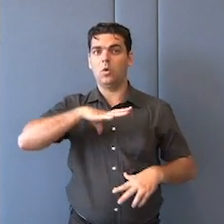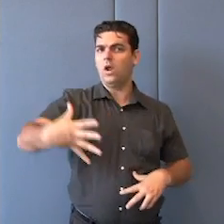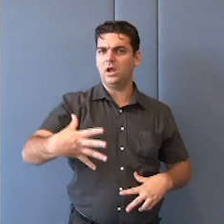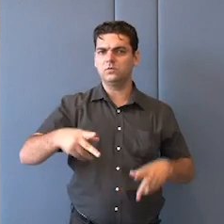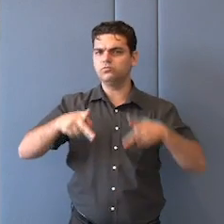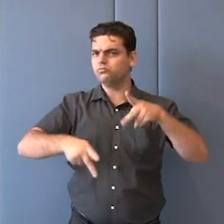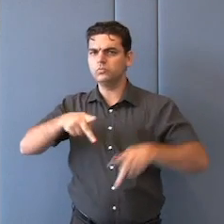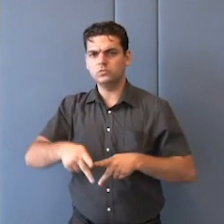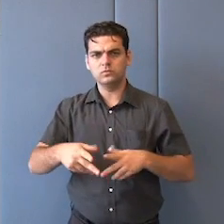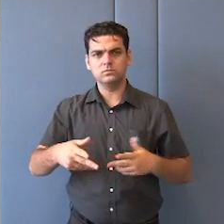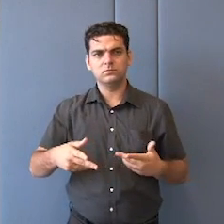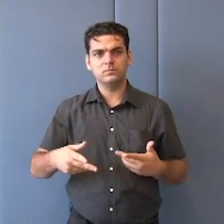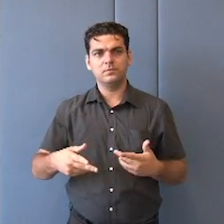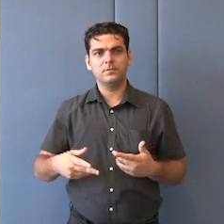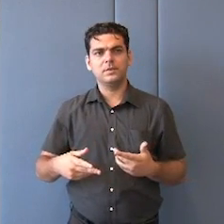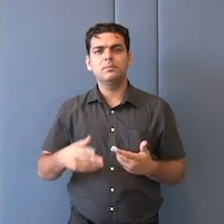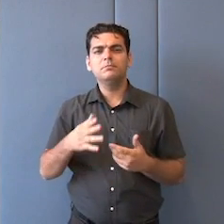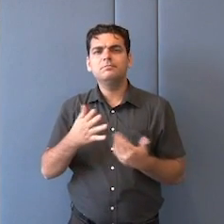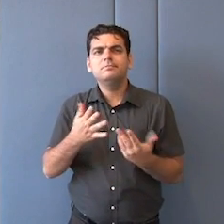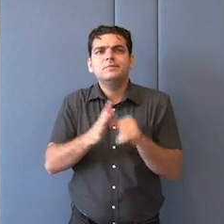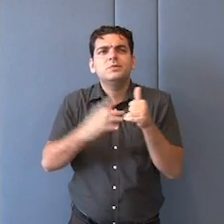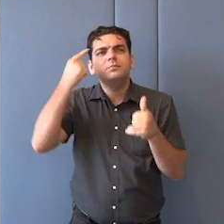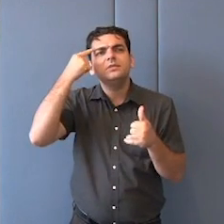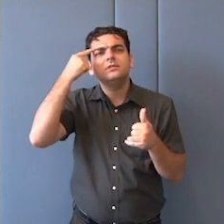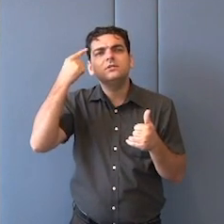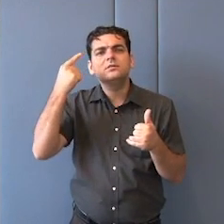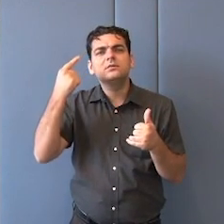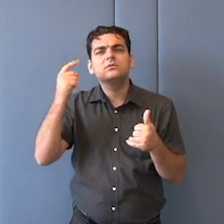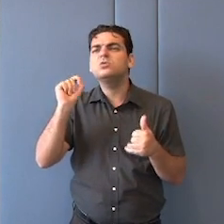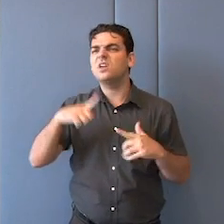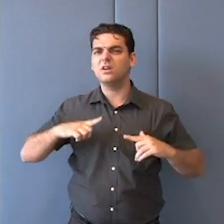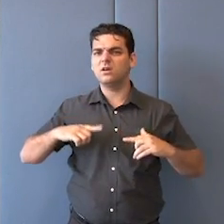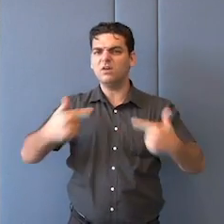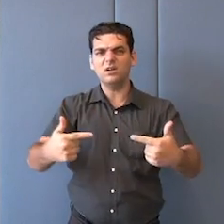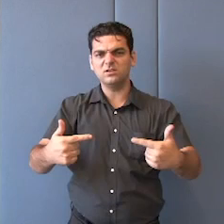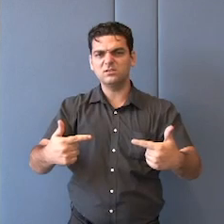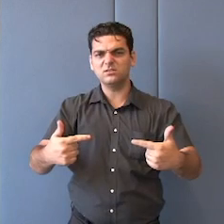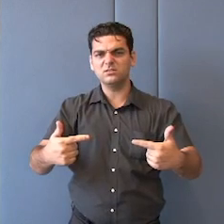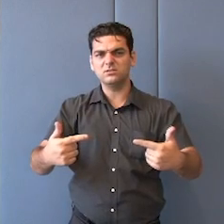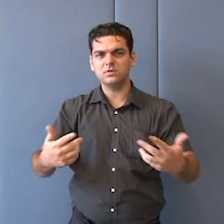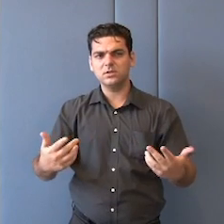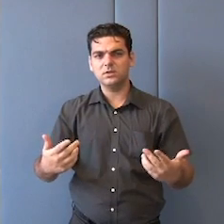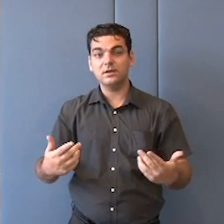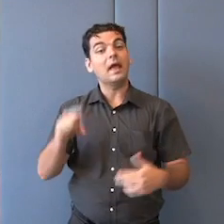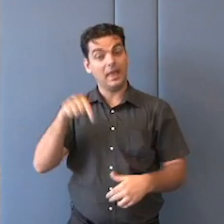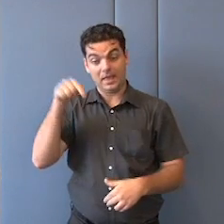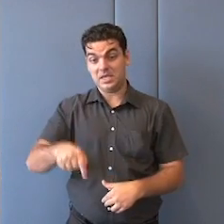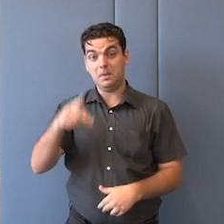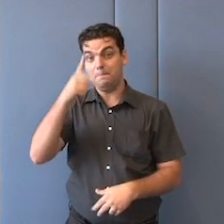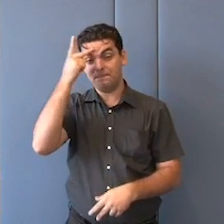abstrato, mas, vem cá, primeiro, autodeterminação começando pelo nosso, autodeterminação do povo brasileiro.